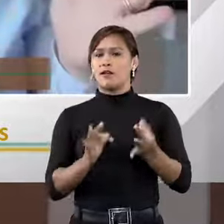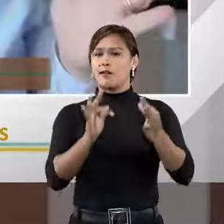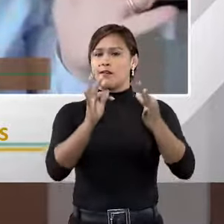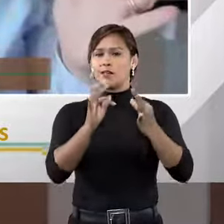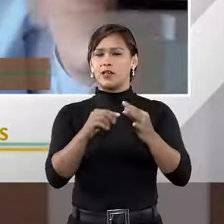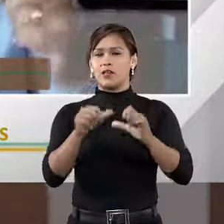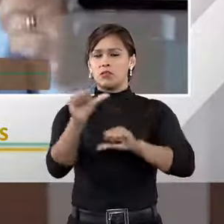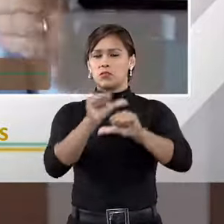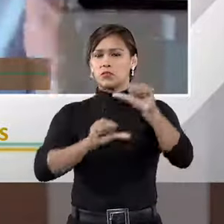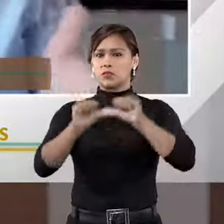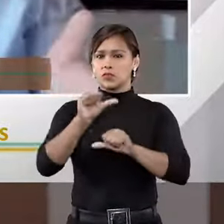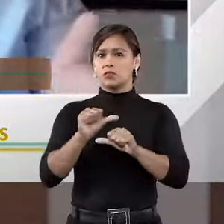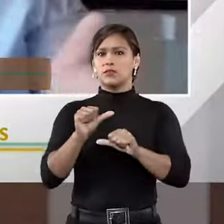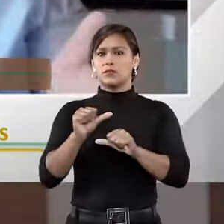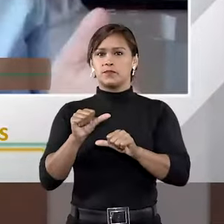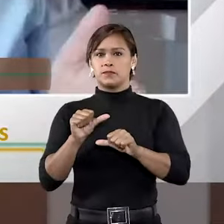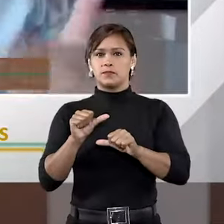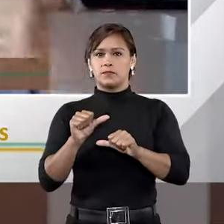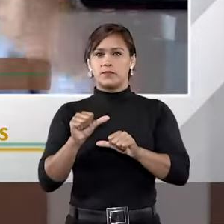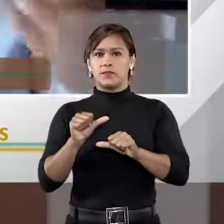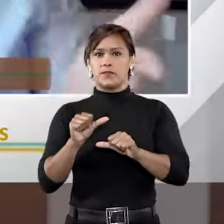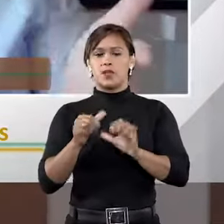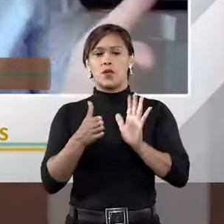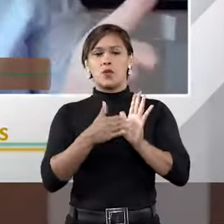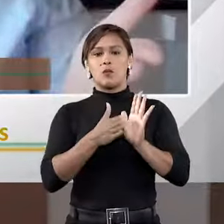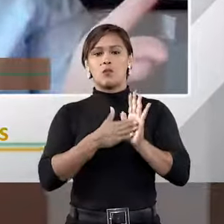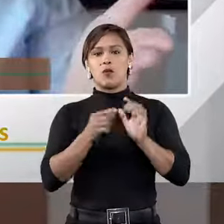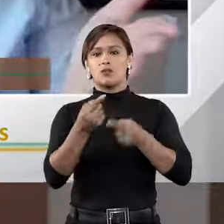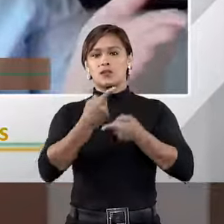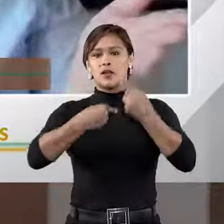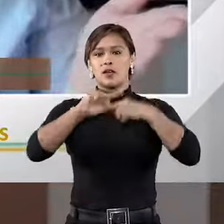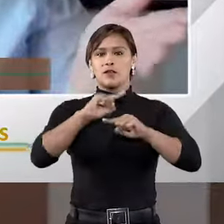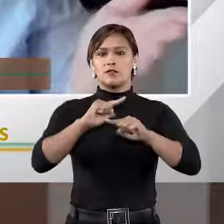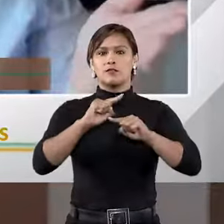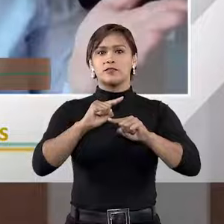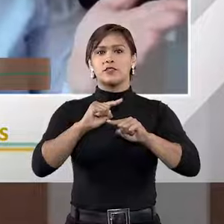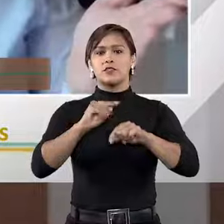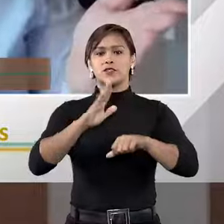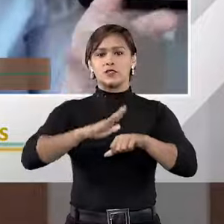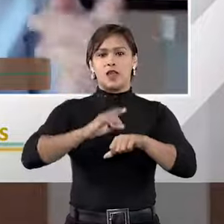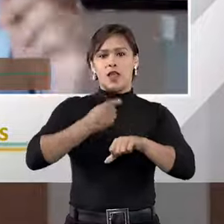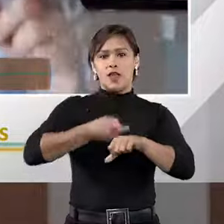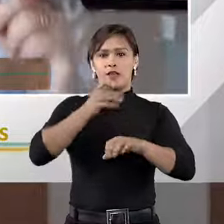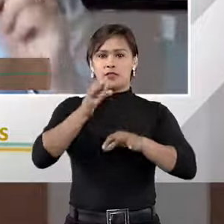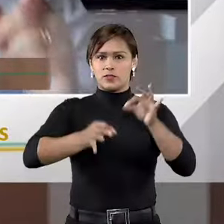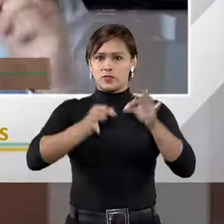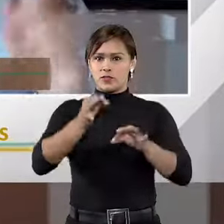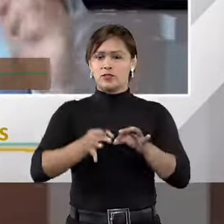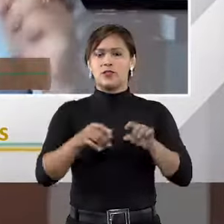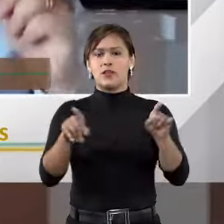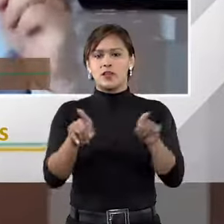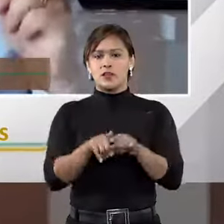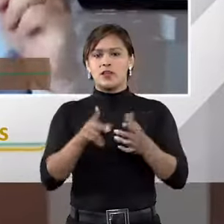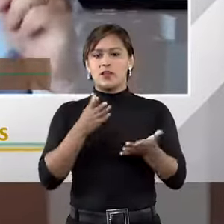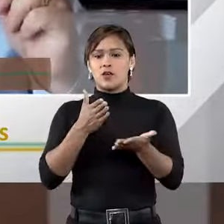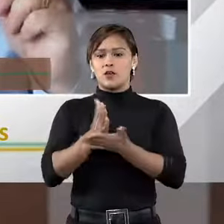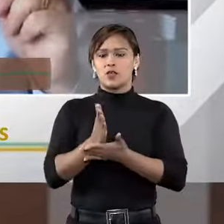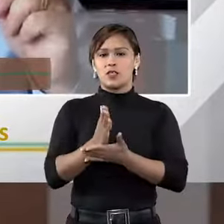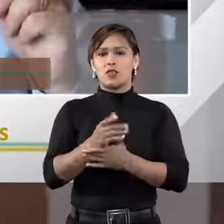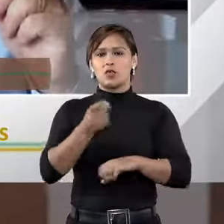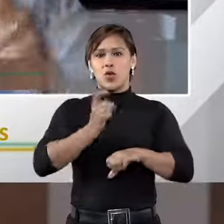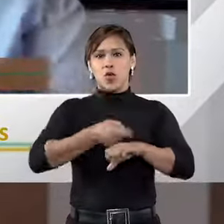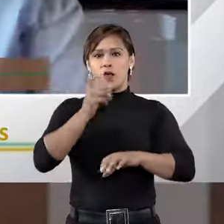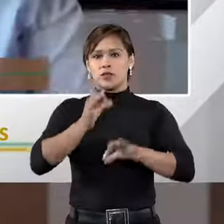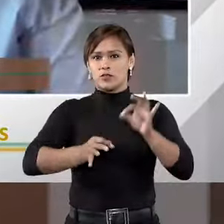mudou muito. O próprio avanço da execução extrajudicial, que é uma execução extrajudicial,